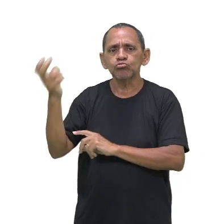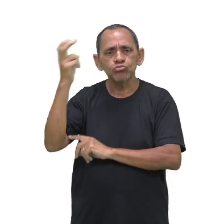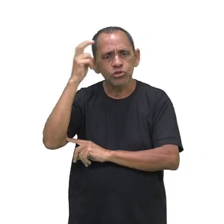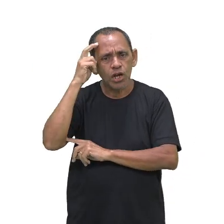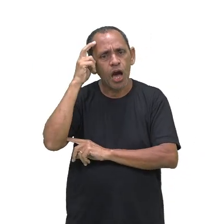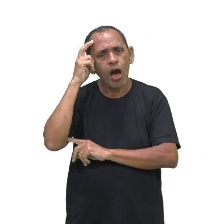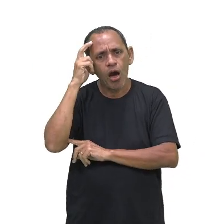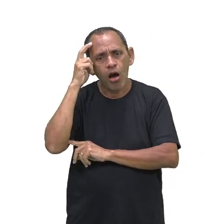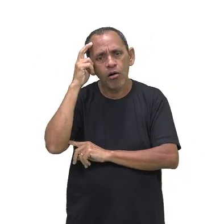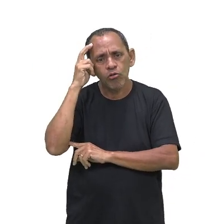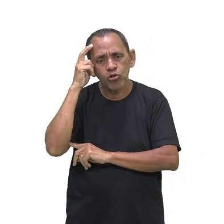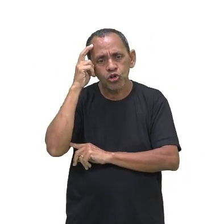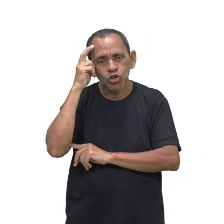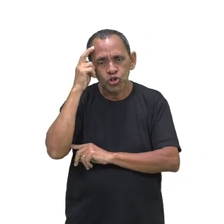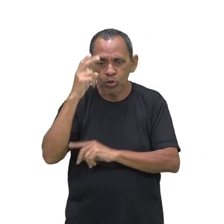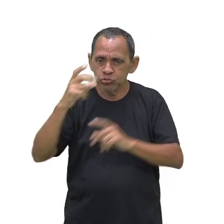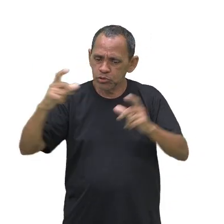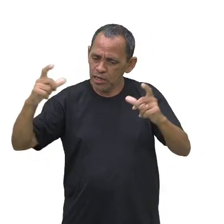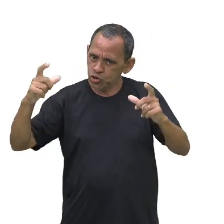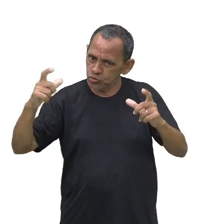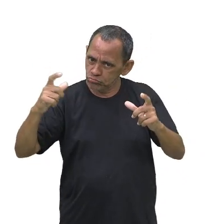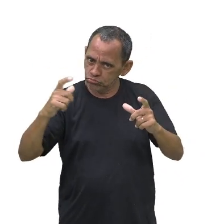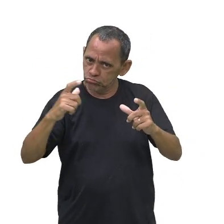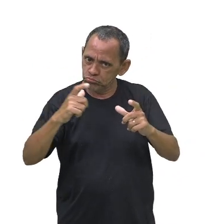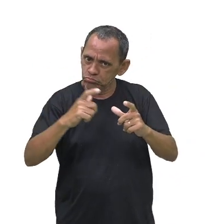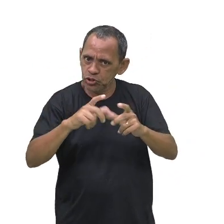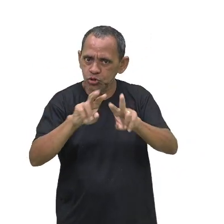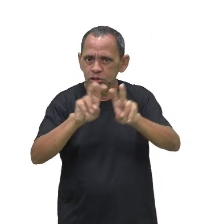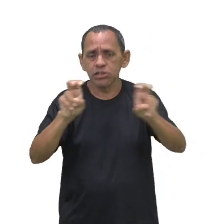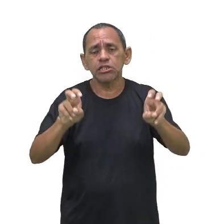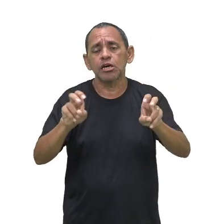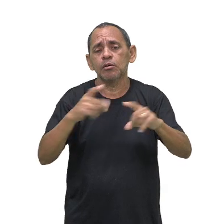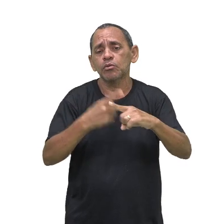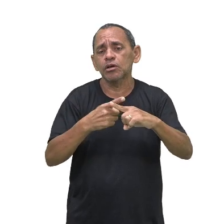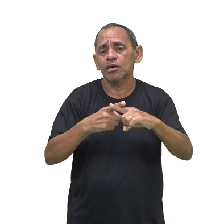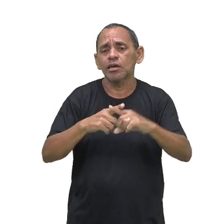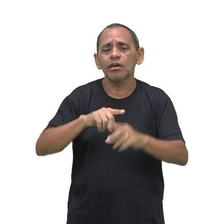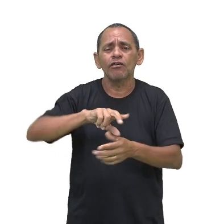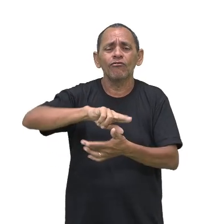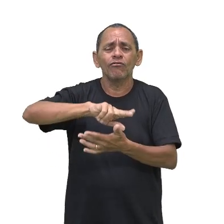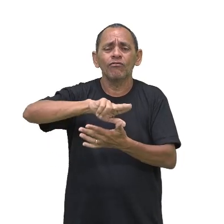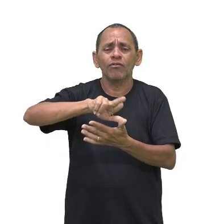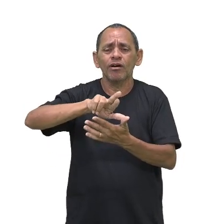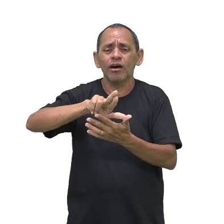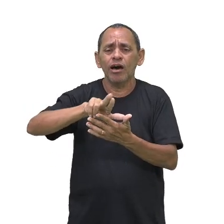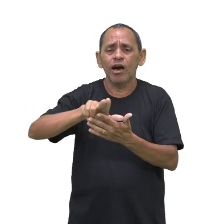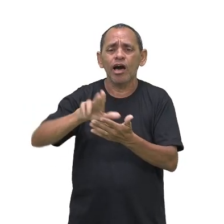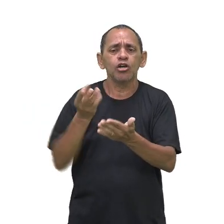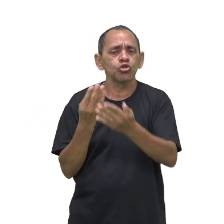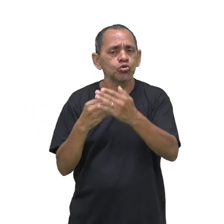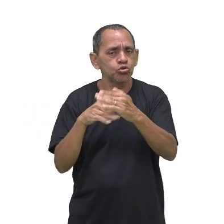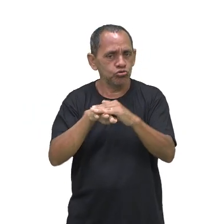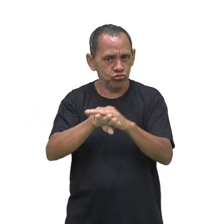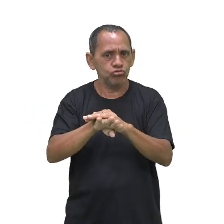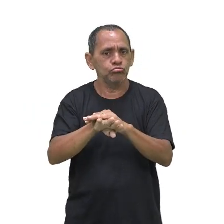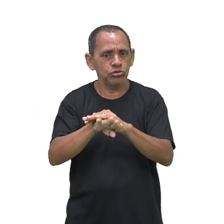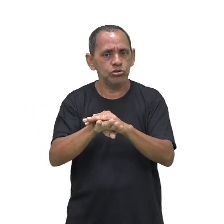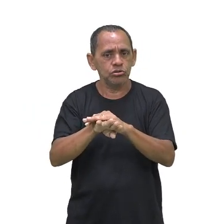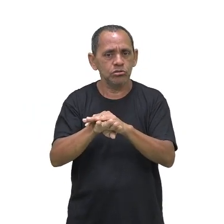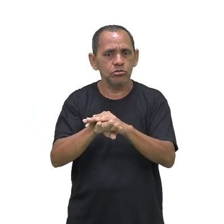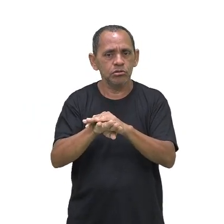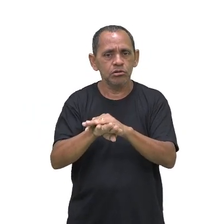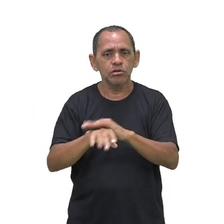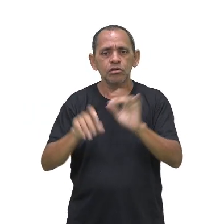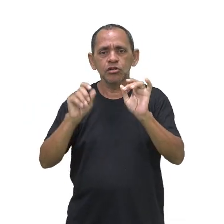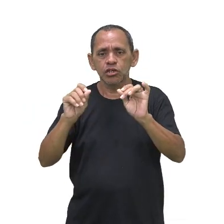um pouco esse tema, porque são variados costumes do qual uma. Veja aí,